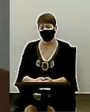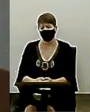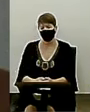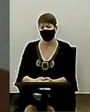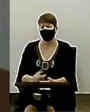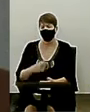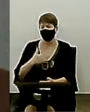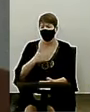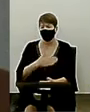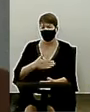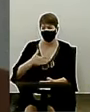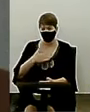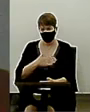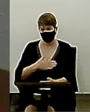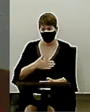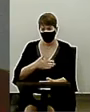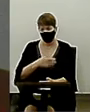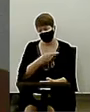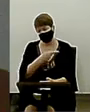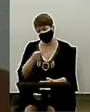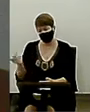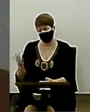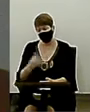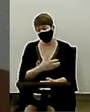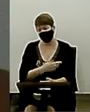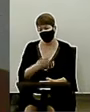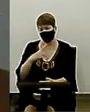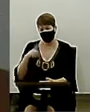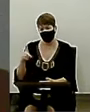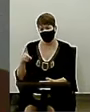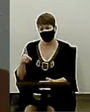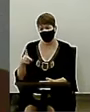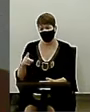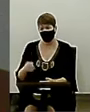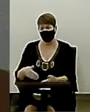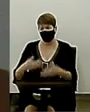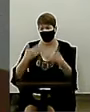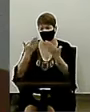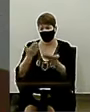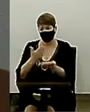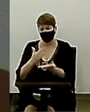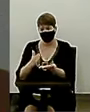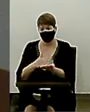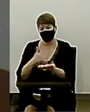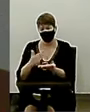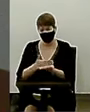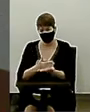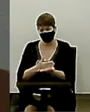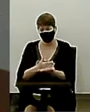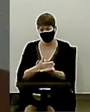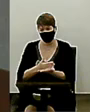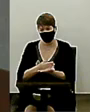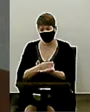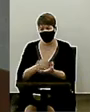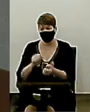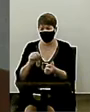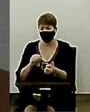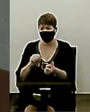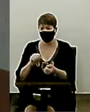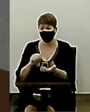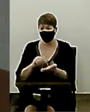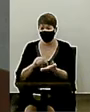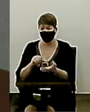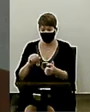privilégio de entrevistar o filho dele para esse livro e colocar a biografia dele aqui. Muita gente não sabe quem foi Valdemar Rose.